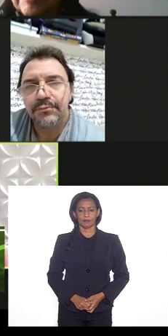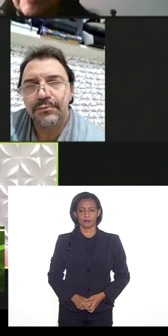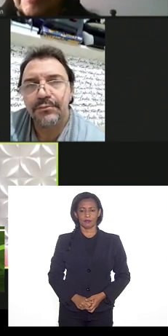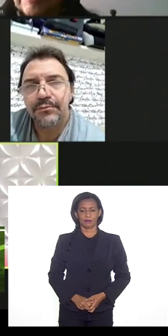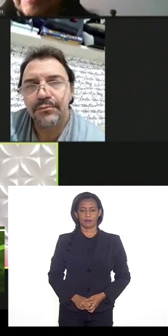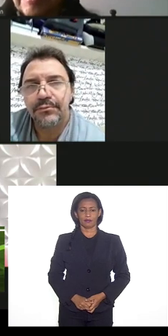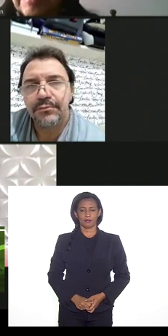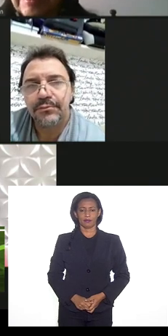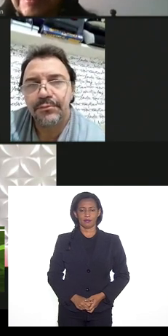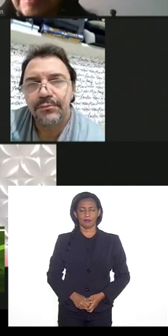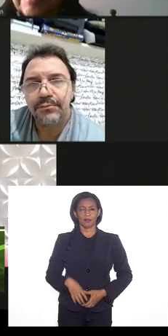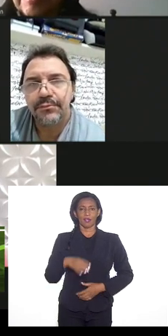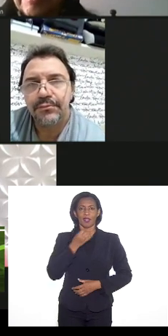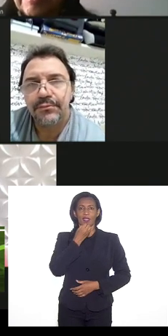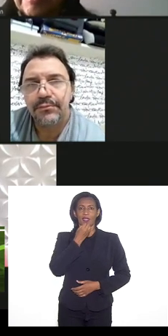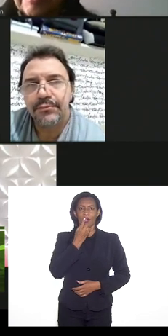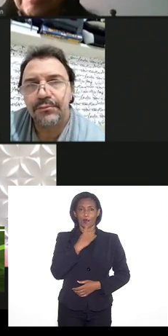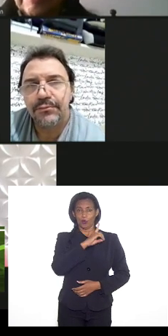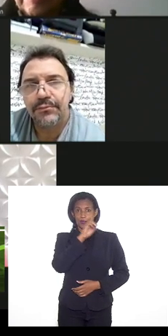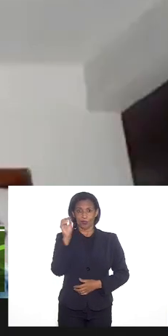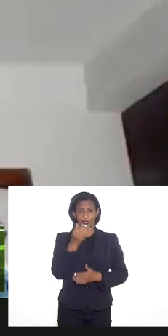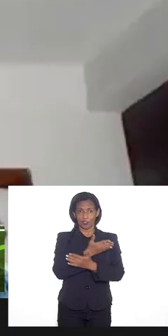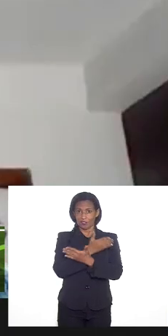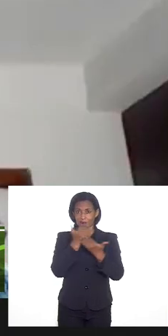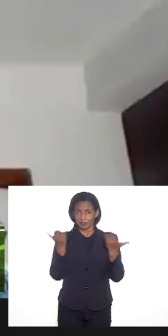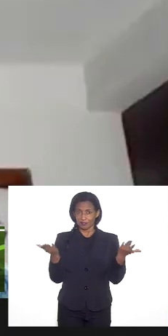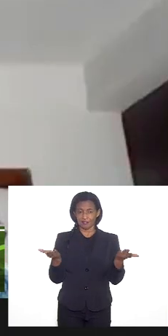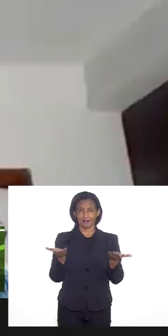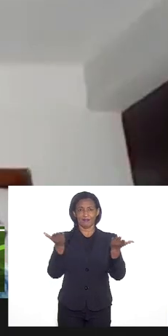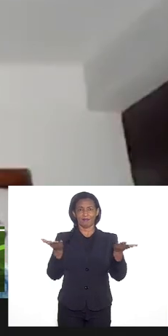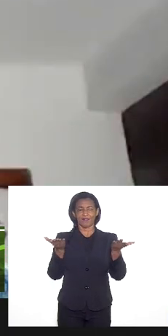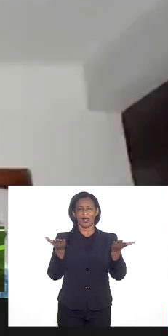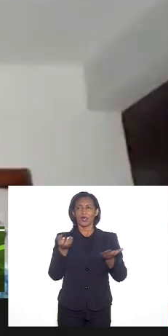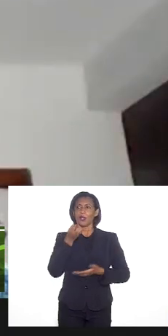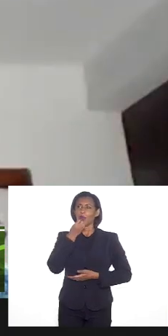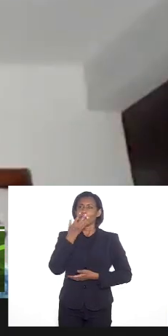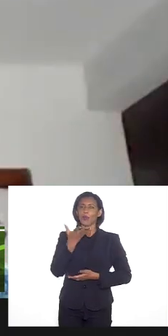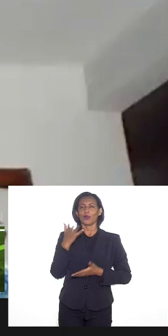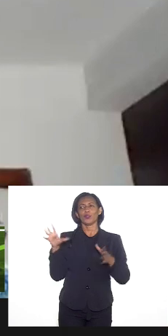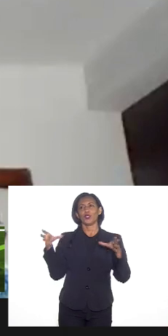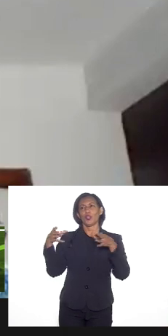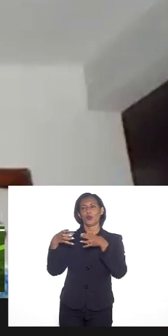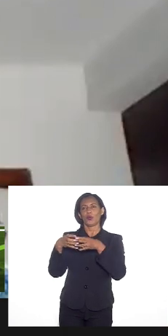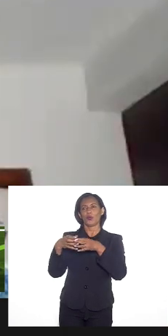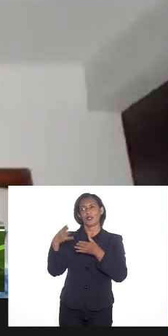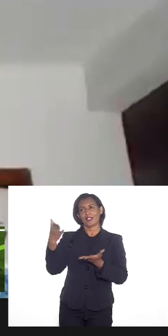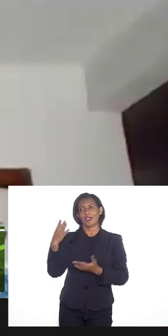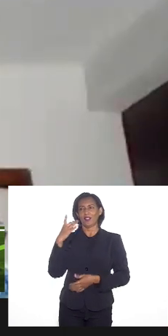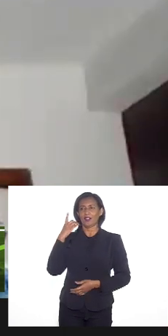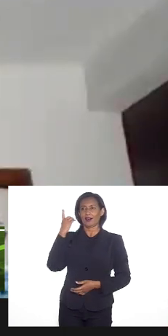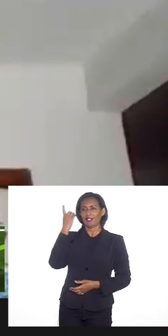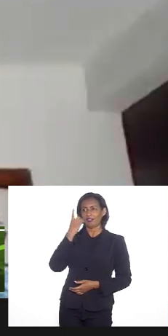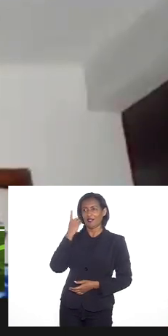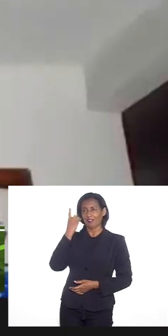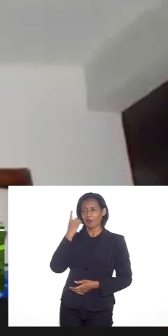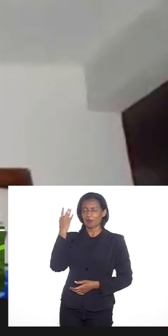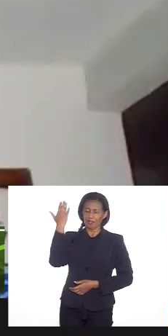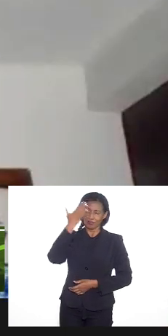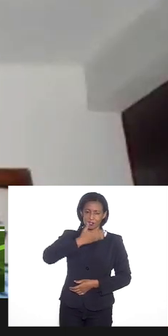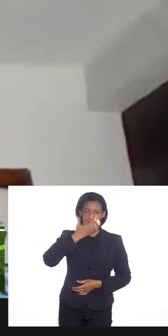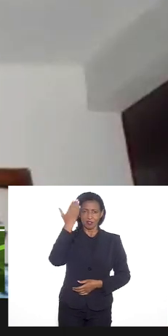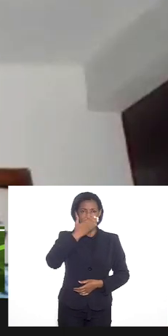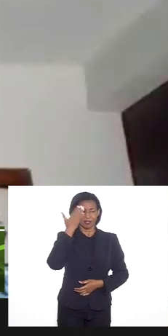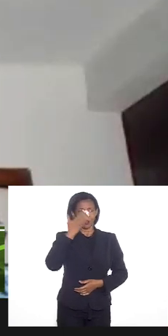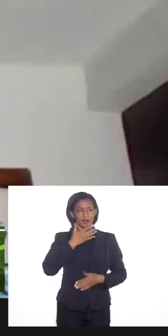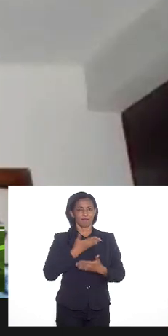Bom dia a todos e todas. Bom dia a essa comissão, nobres deputadas, deputados presentes